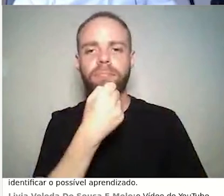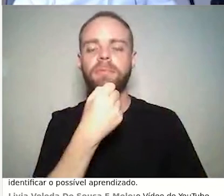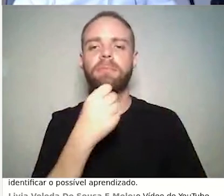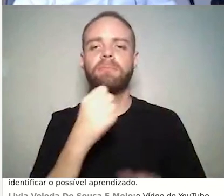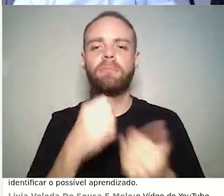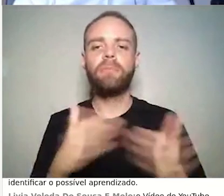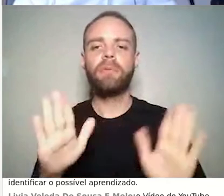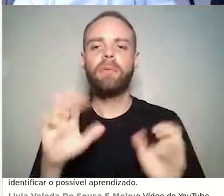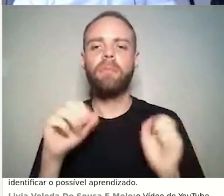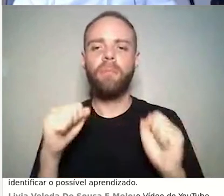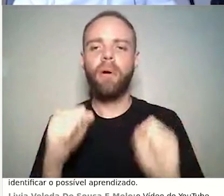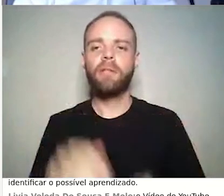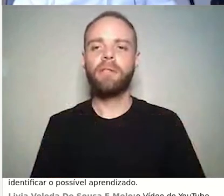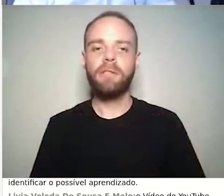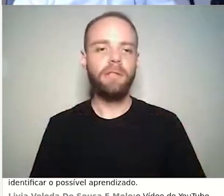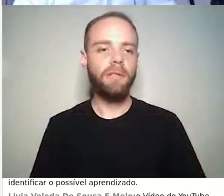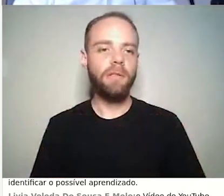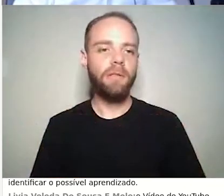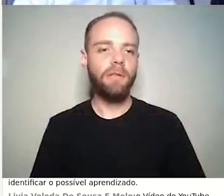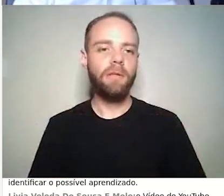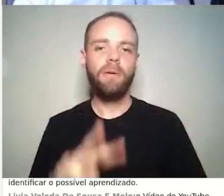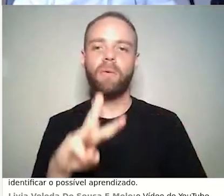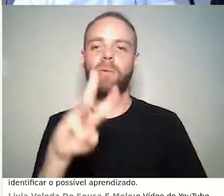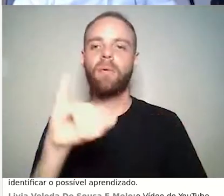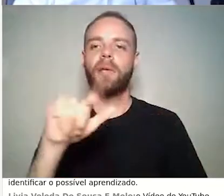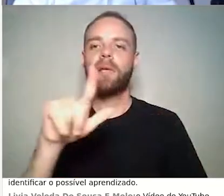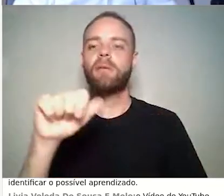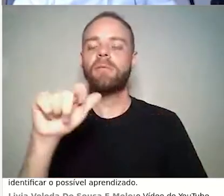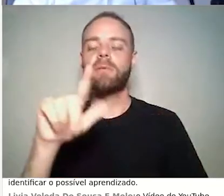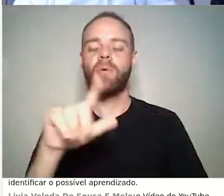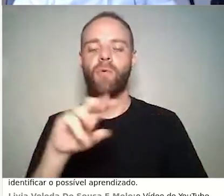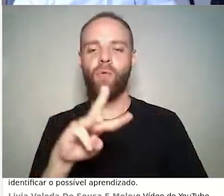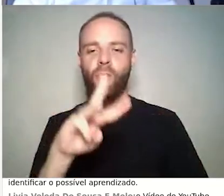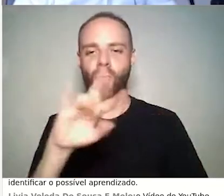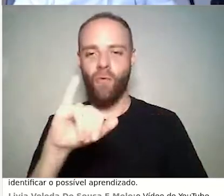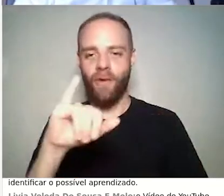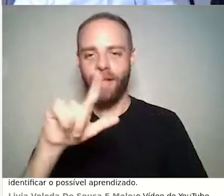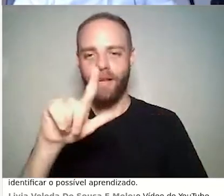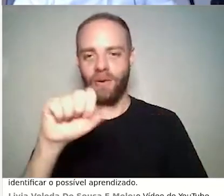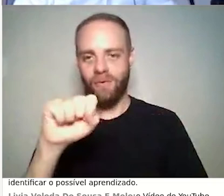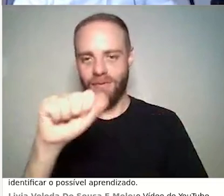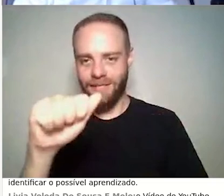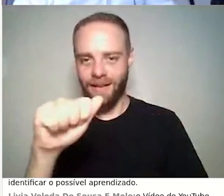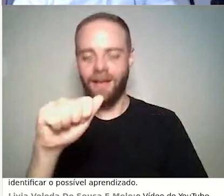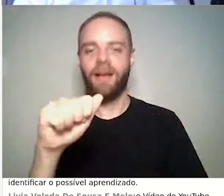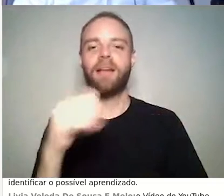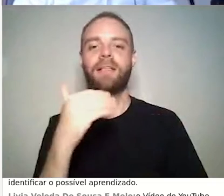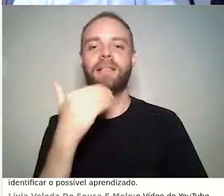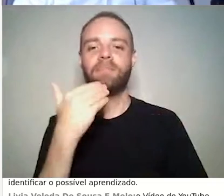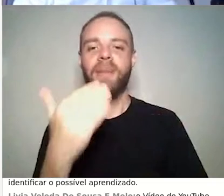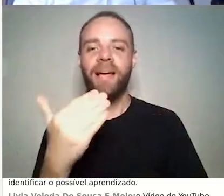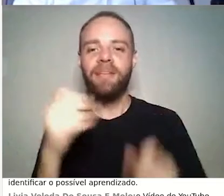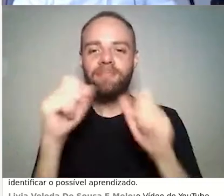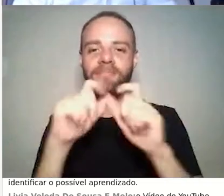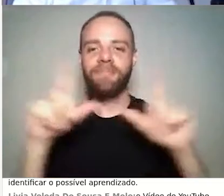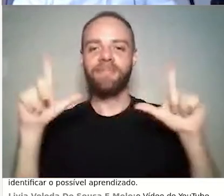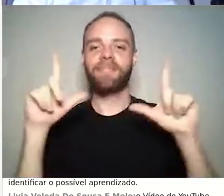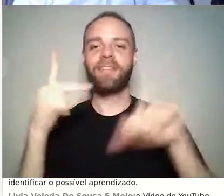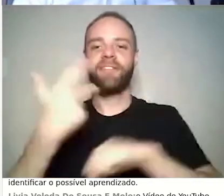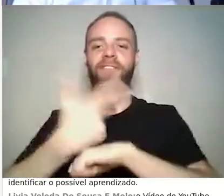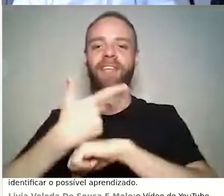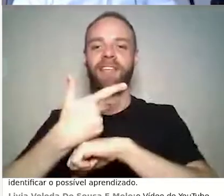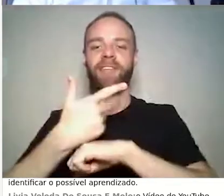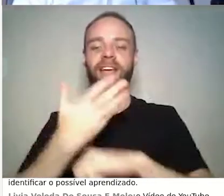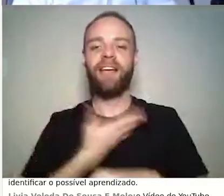carinha. Cadê você? Ah, tá. Eu hoje fiquei aqui nos bastidores,